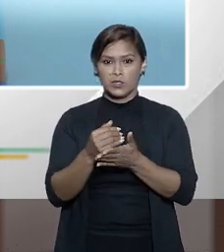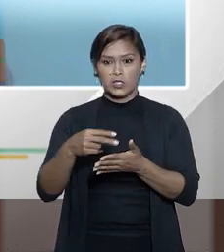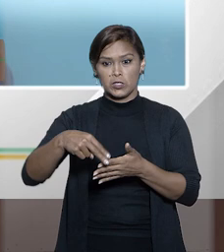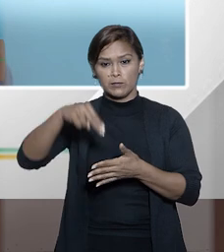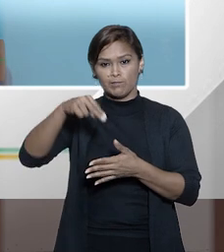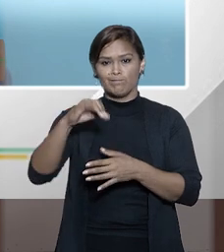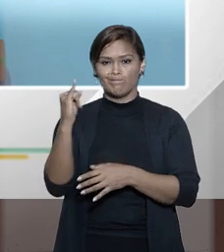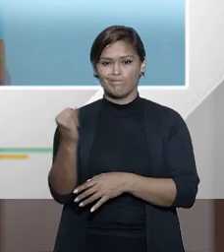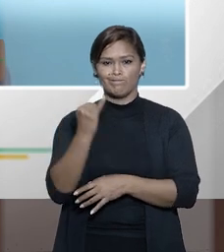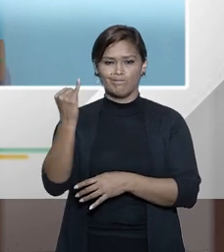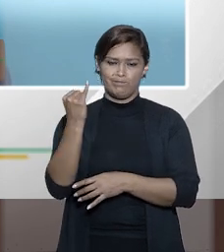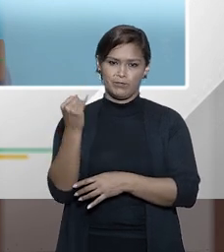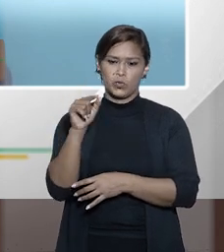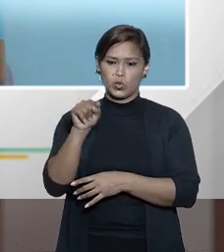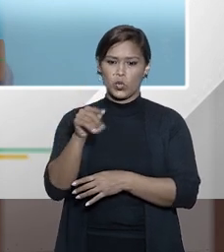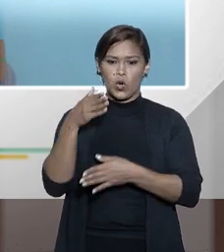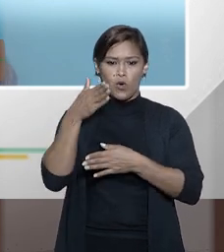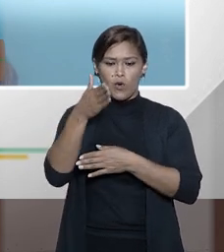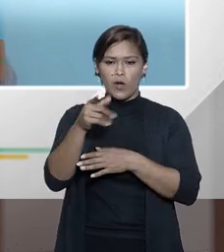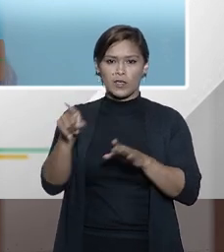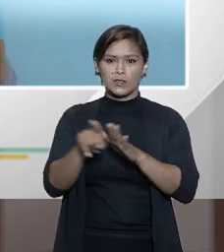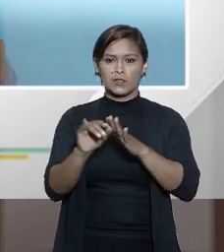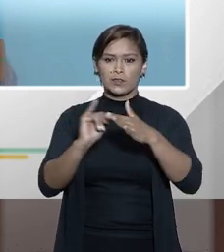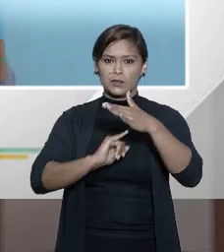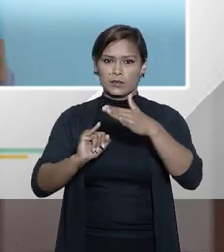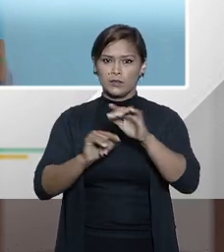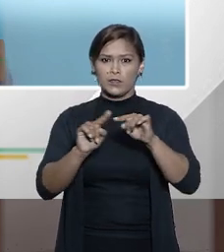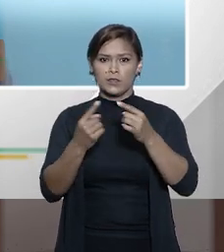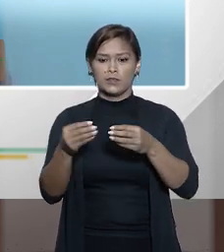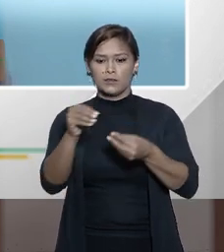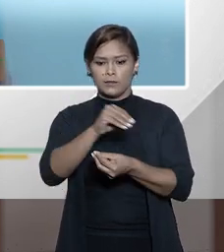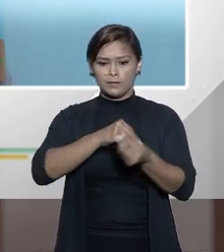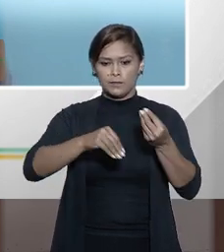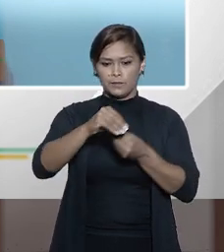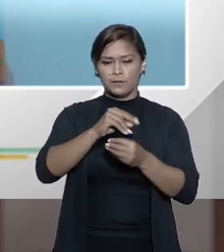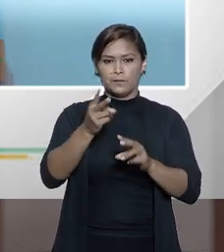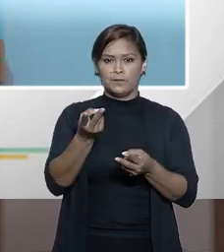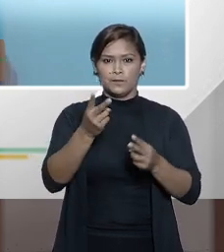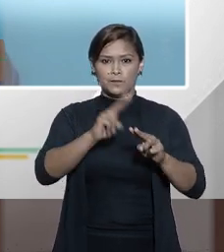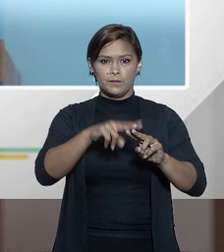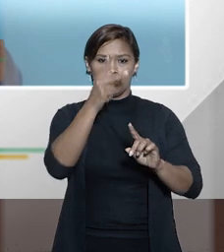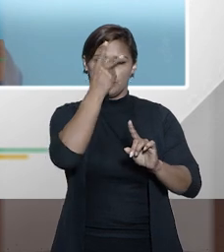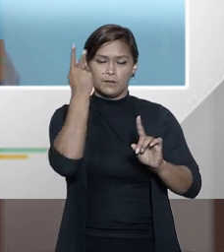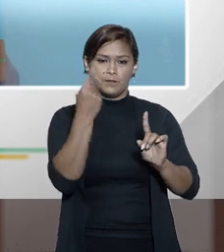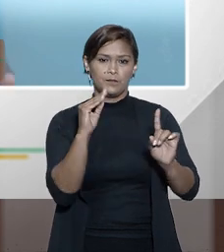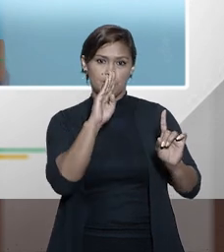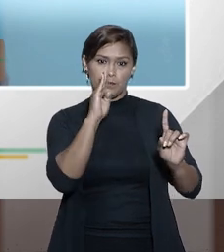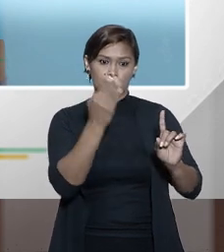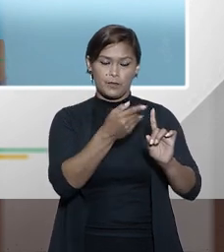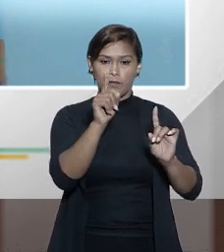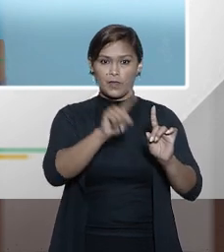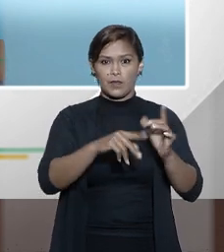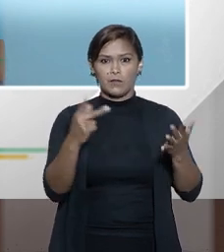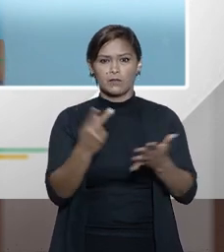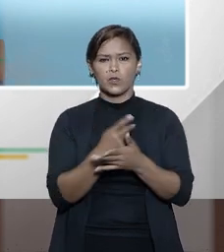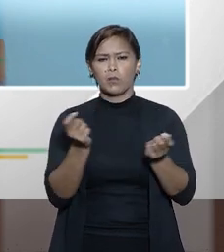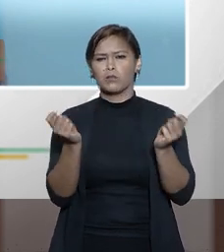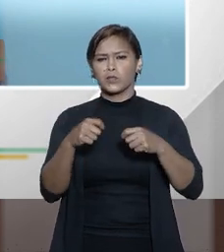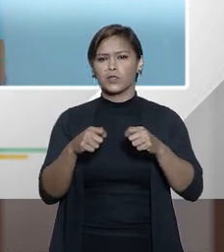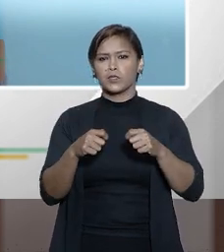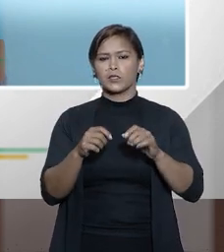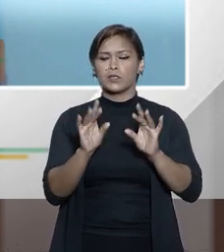norteador importante né desse instituto então a transferência de condenados ela serve na seguinte situação